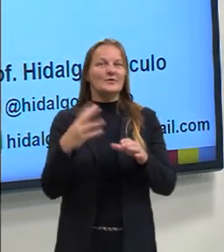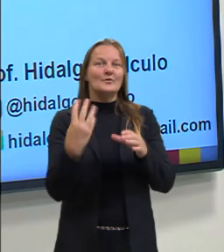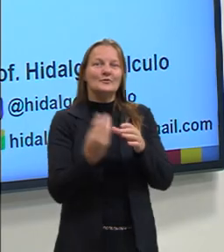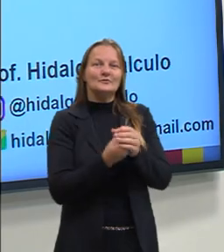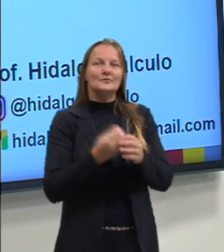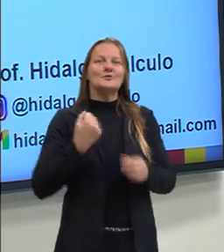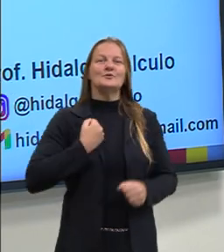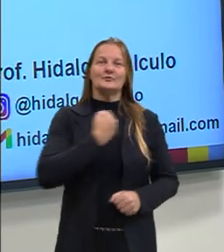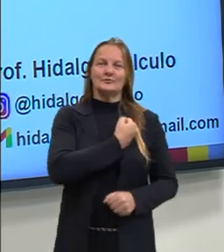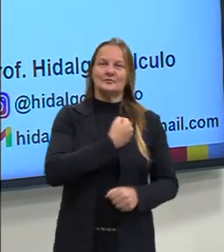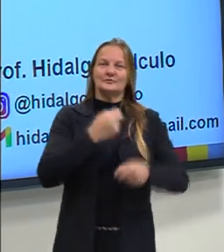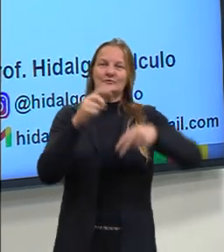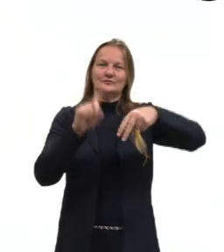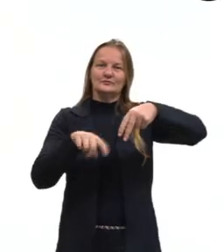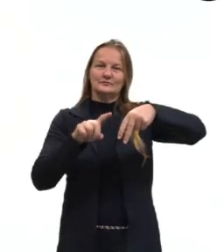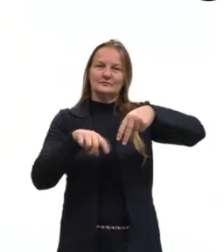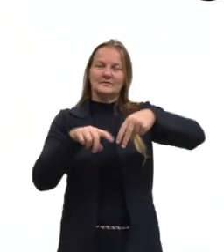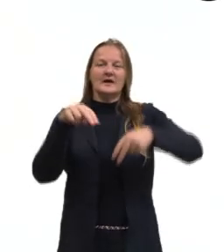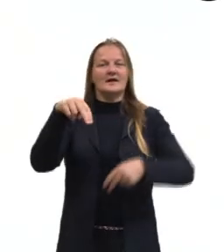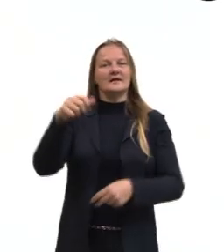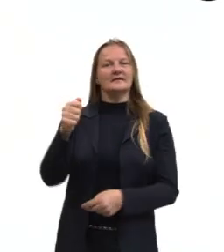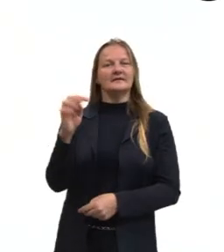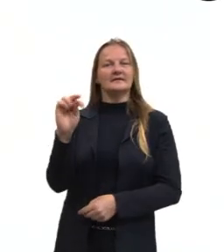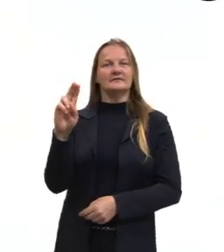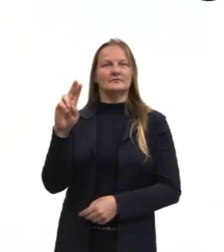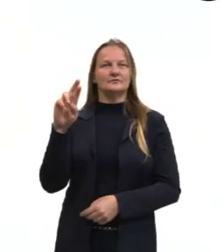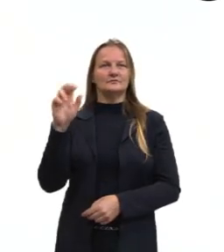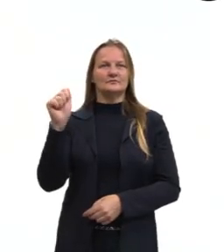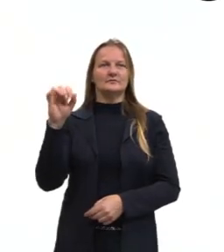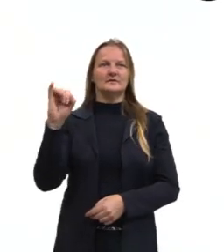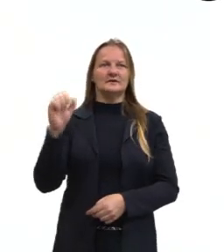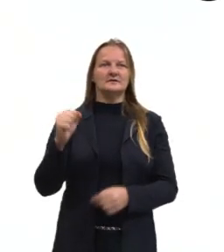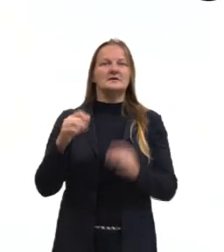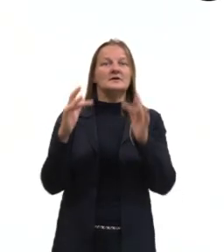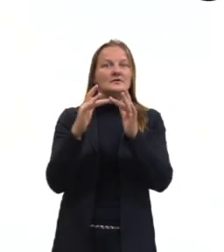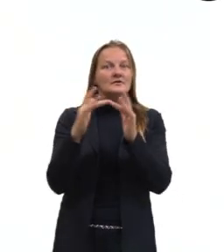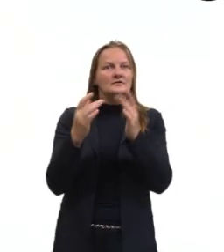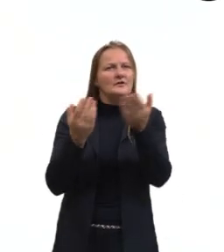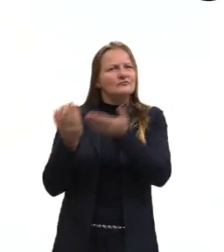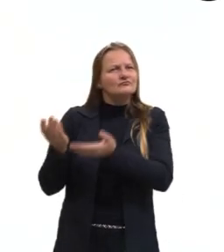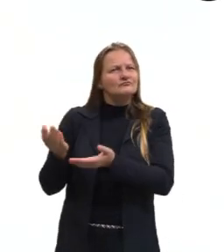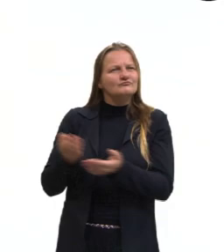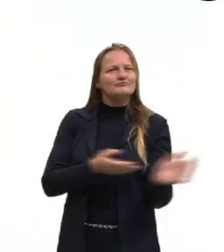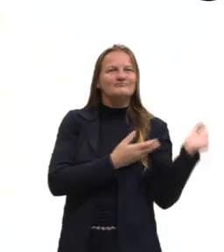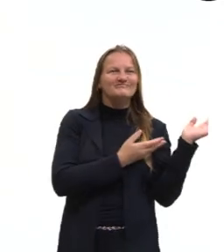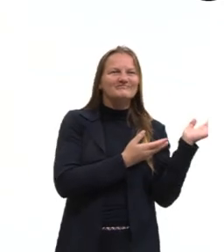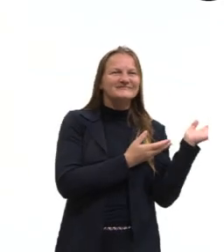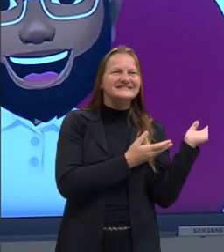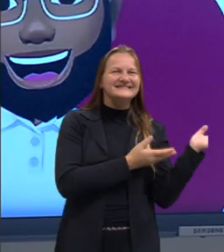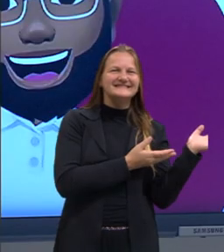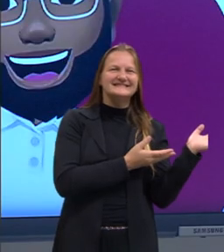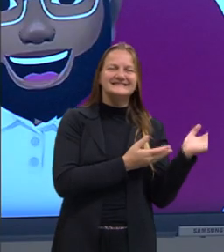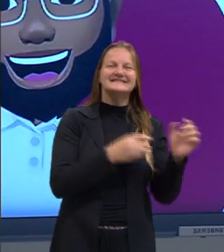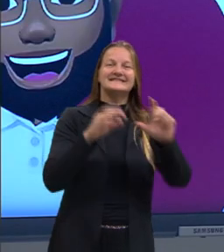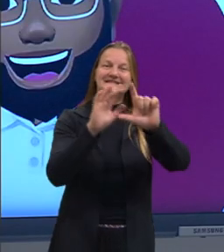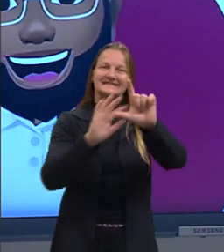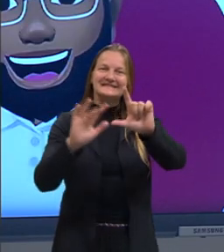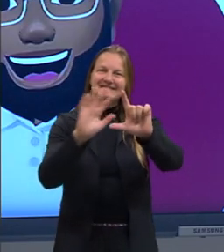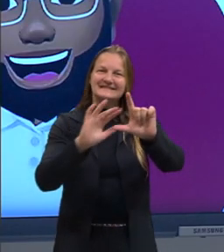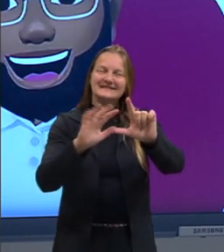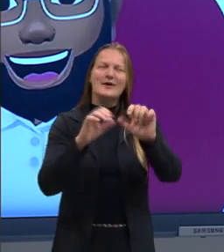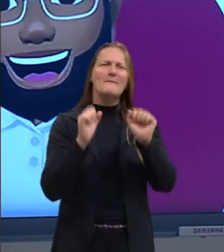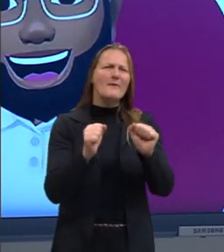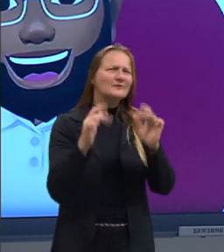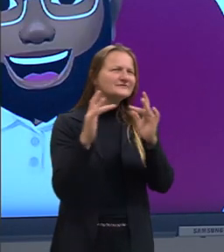números naturais, correto? Aqui, caso vocês queiram conhecer mais sobre o meu trabalho, eu tenho o QR Code aqui, que vocês podem estar